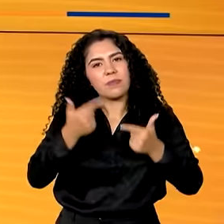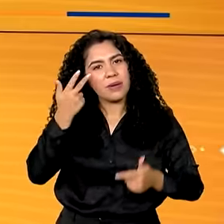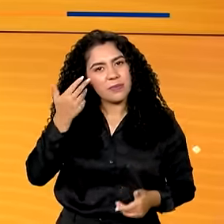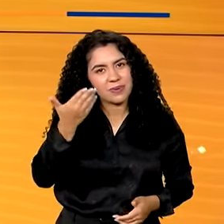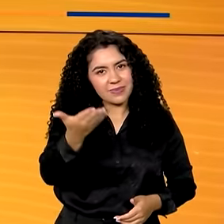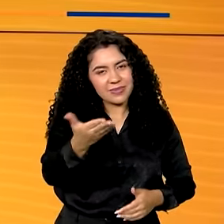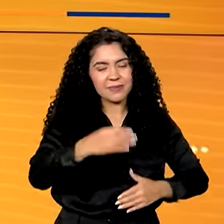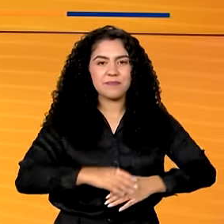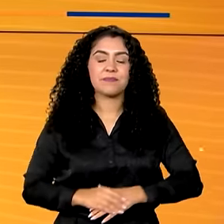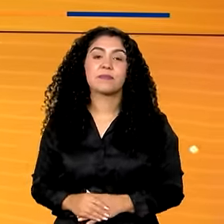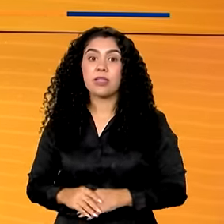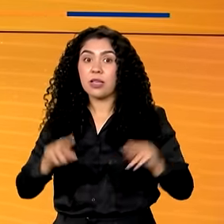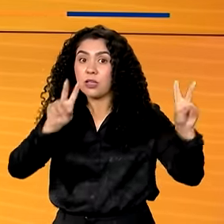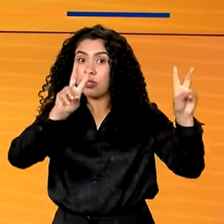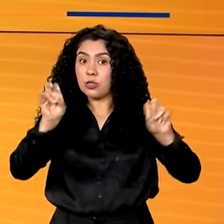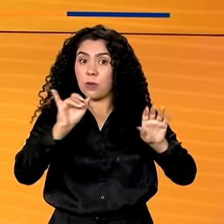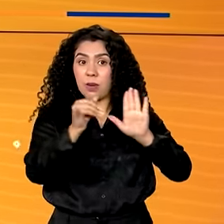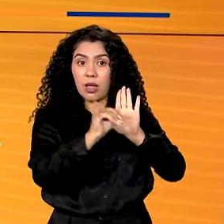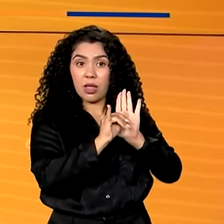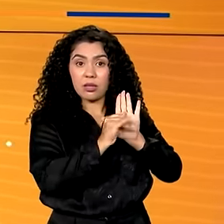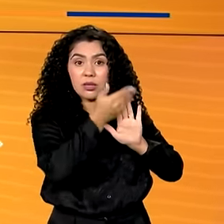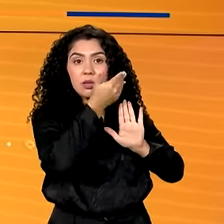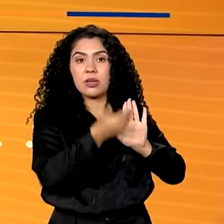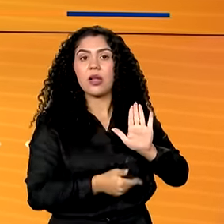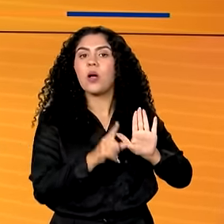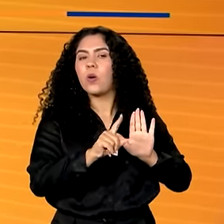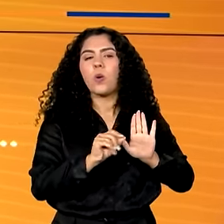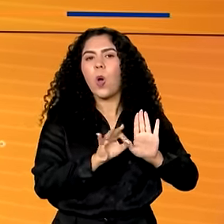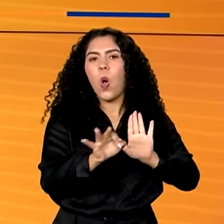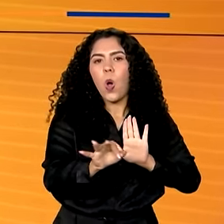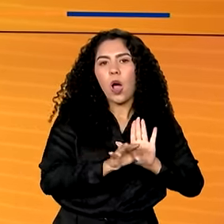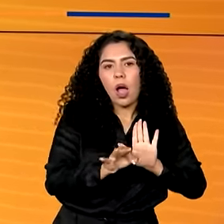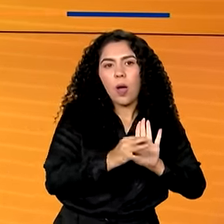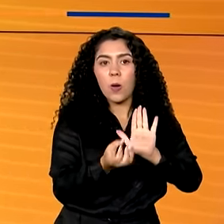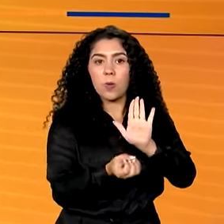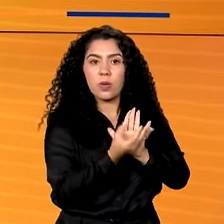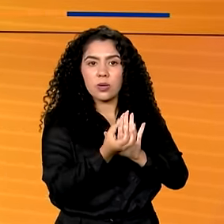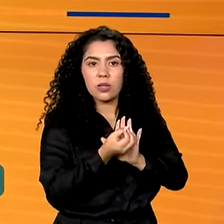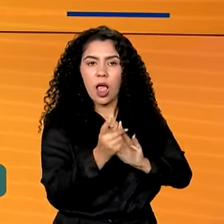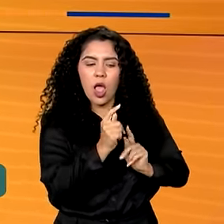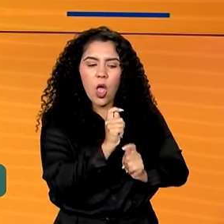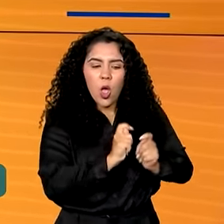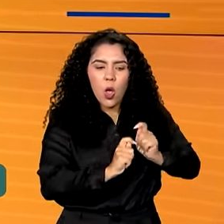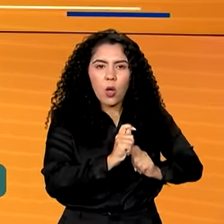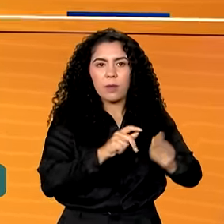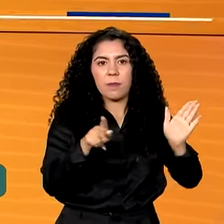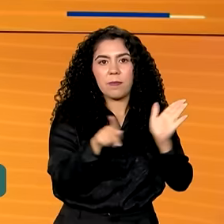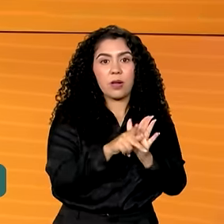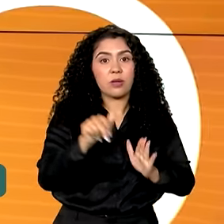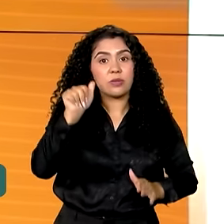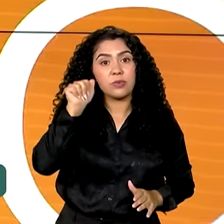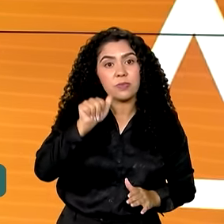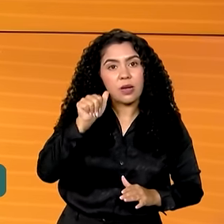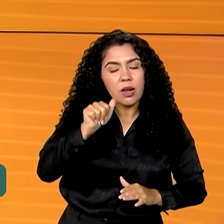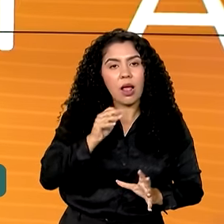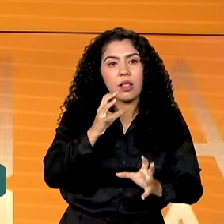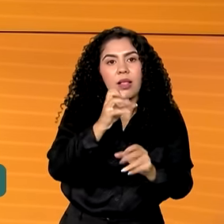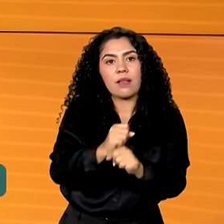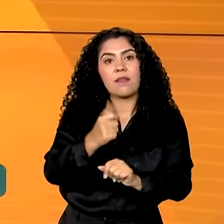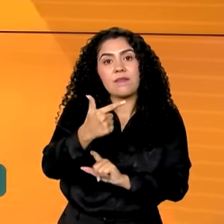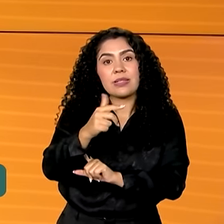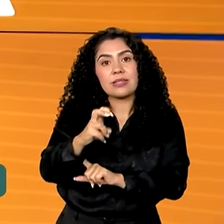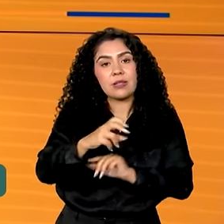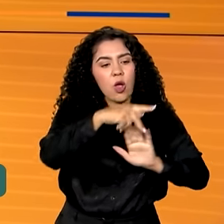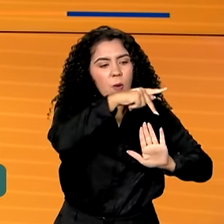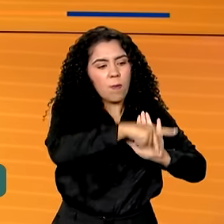E olha, o primeiro edital do Programa de Organização Produtiva e Econômica de Mulheres vai selecionar 25 projetos de capacitação